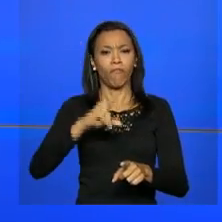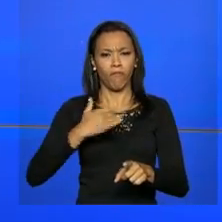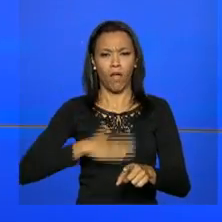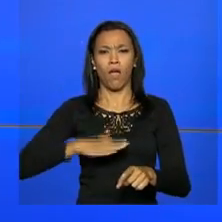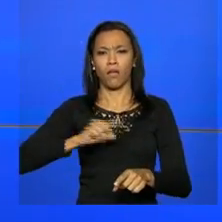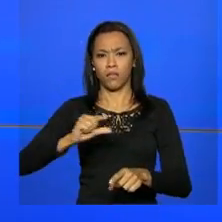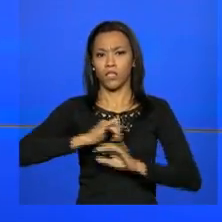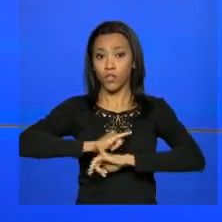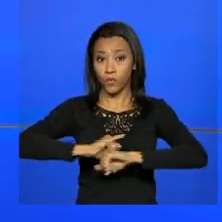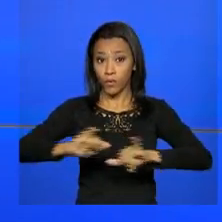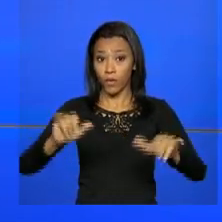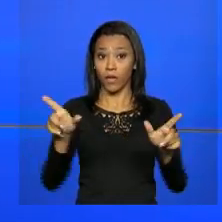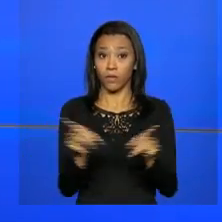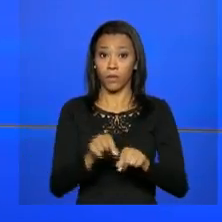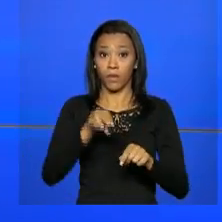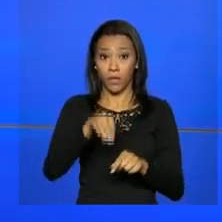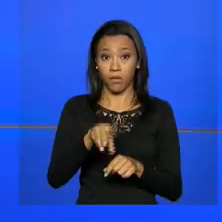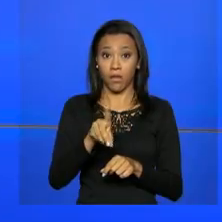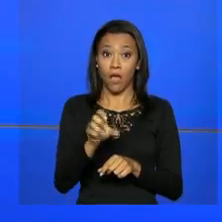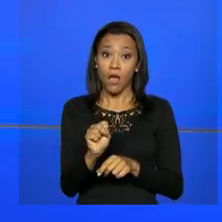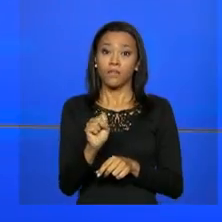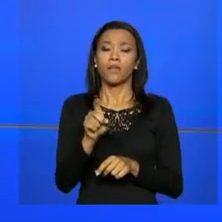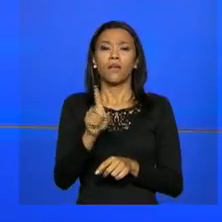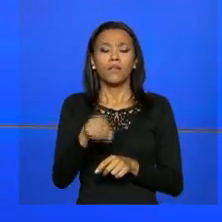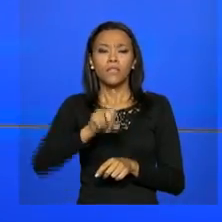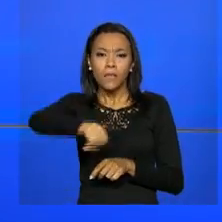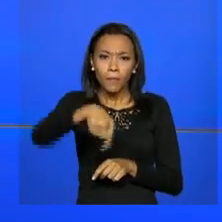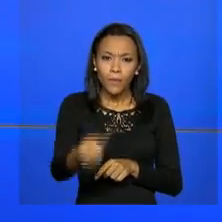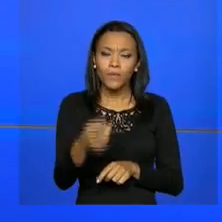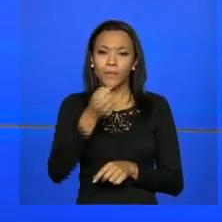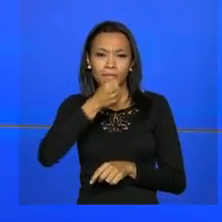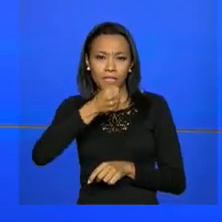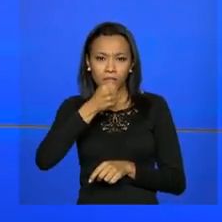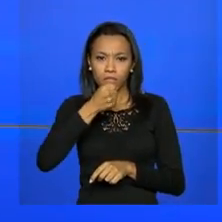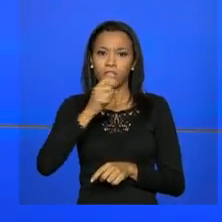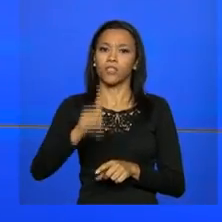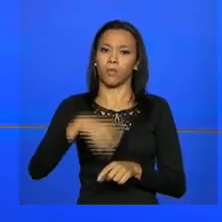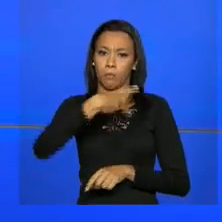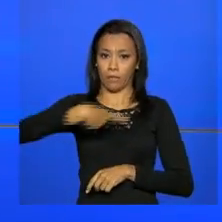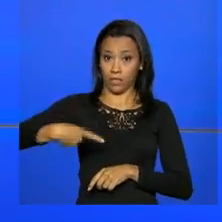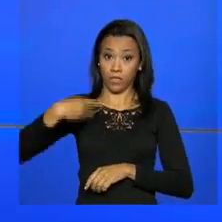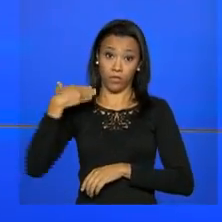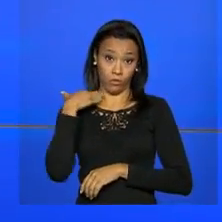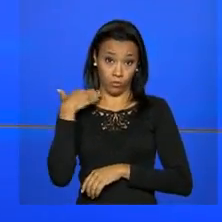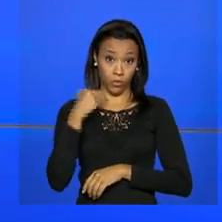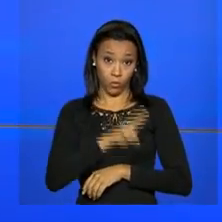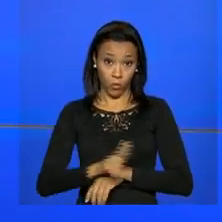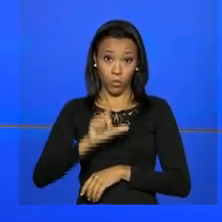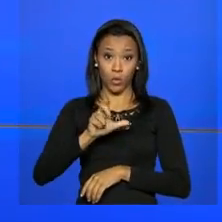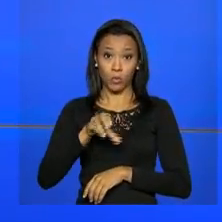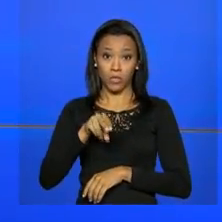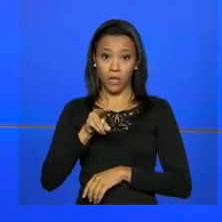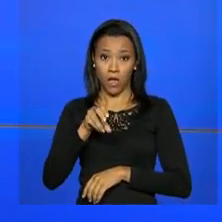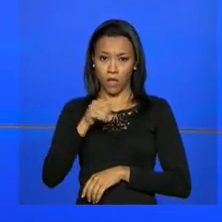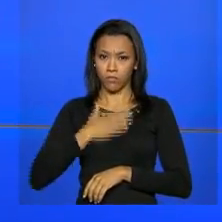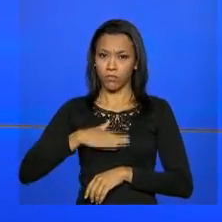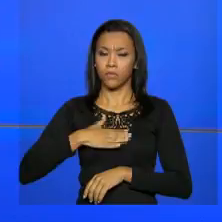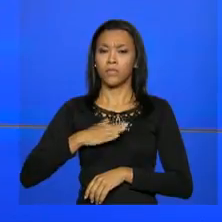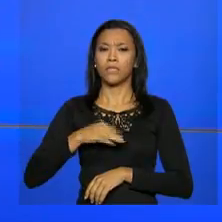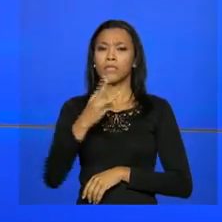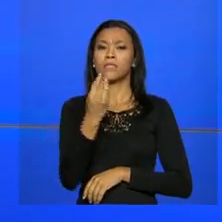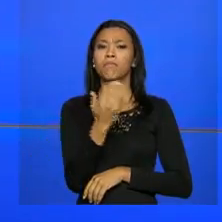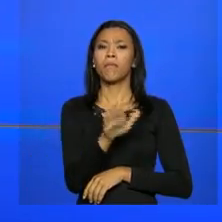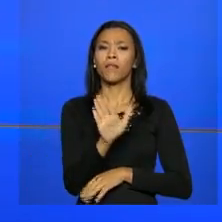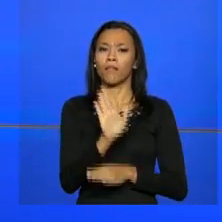Desenvolvimento Econômico e Social. Os detalhes serão anunciados numa entrevista coletiva do presidente do banco, Luciano Coutinho, logo mais às 13h30 da